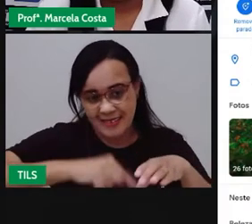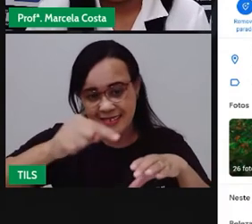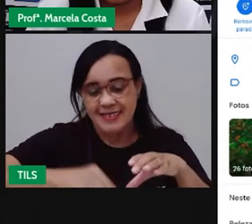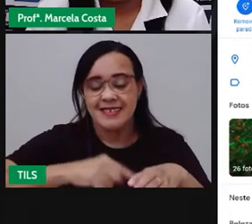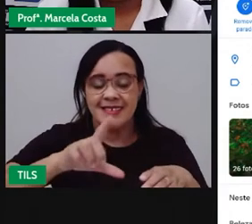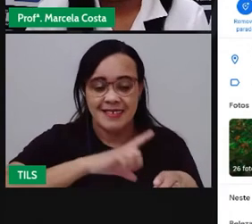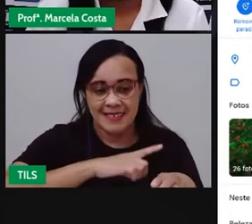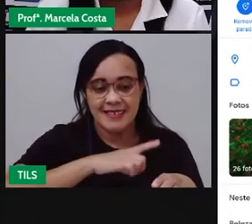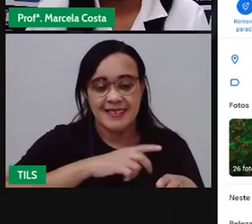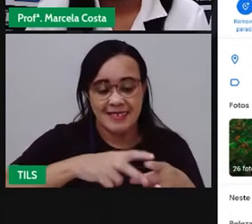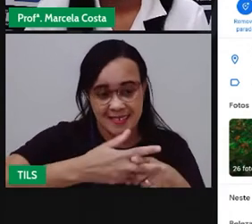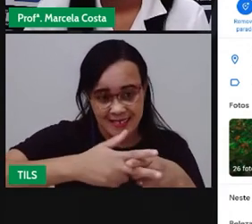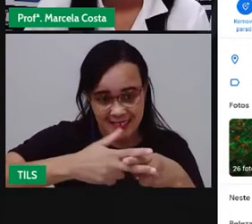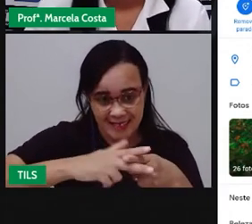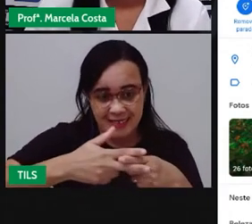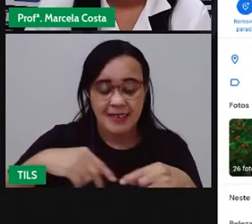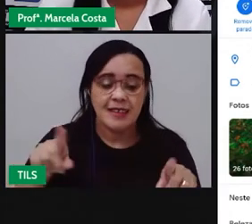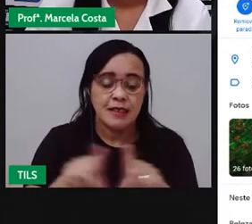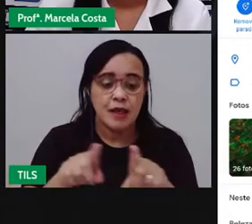igreja.